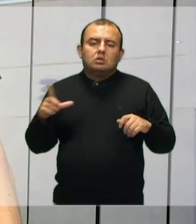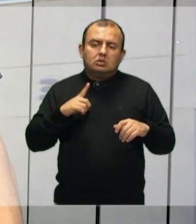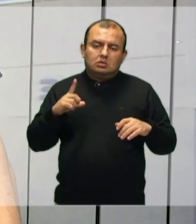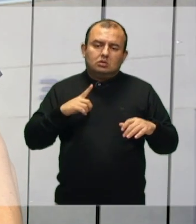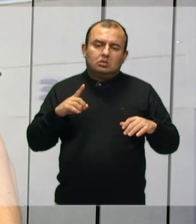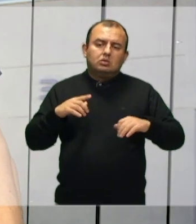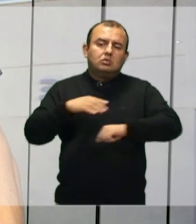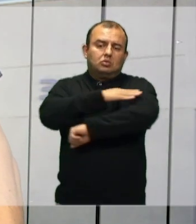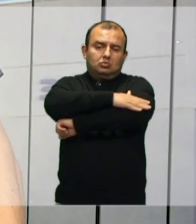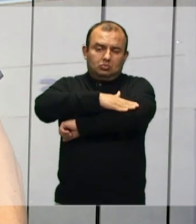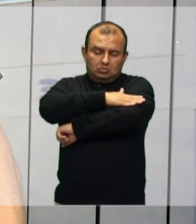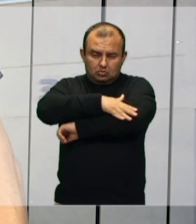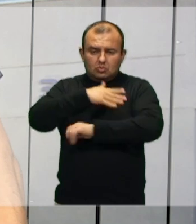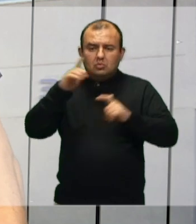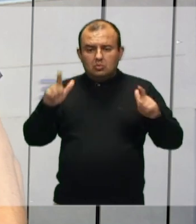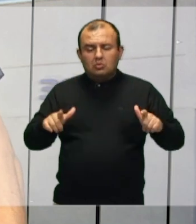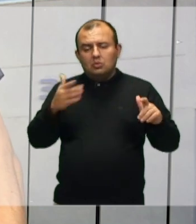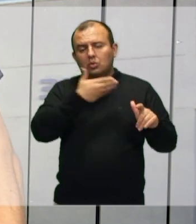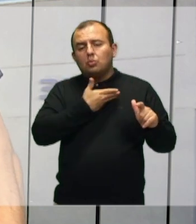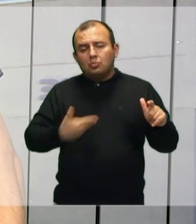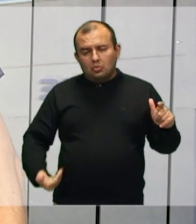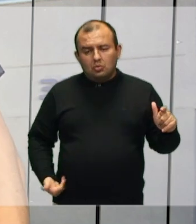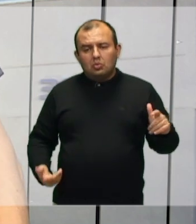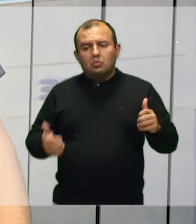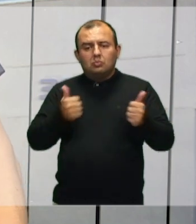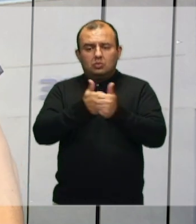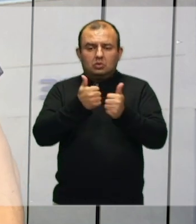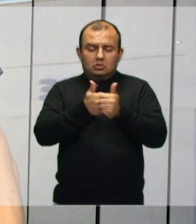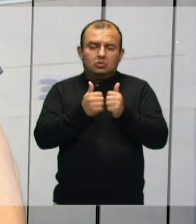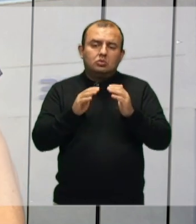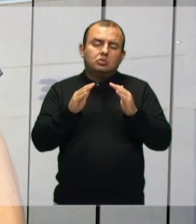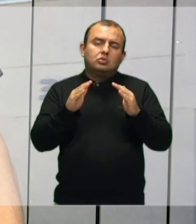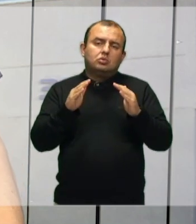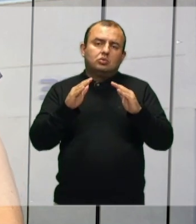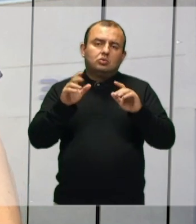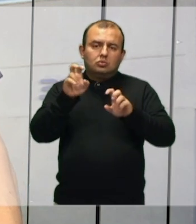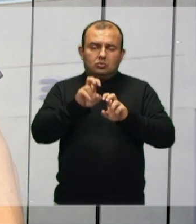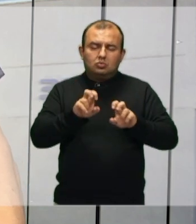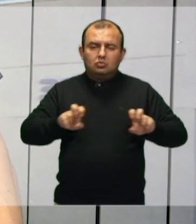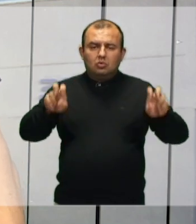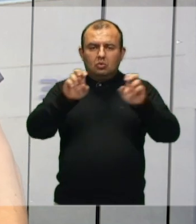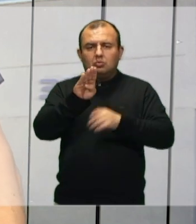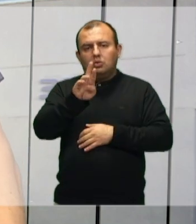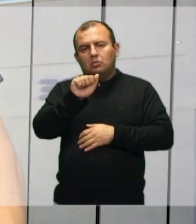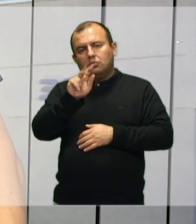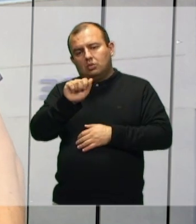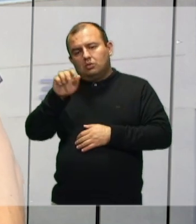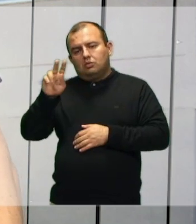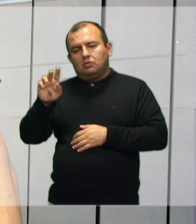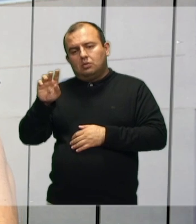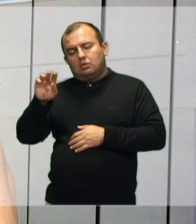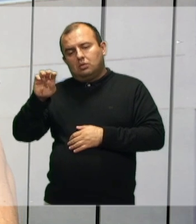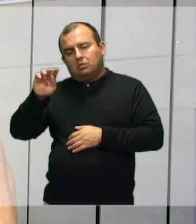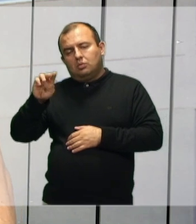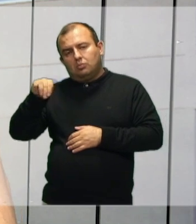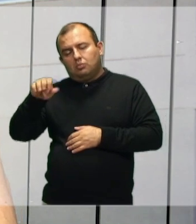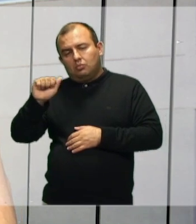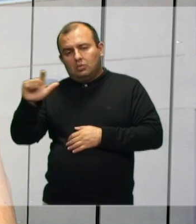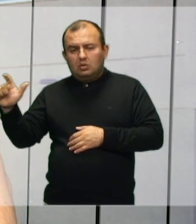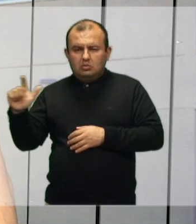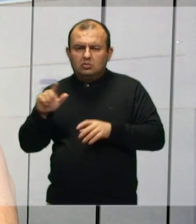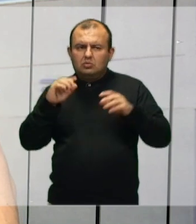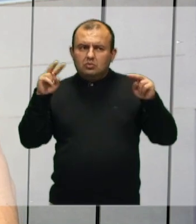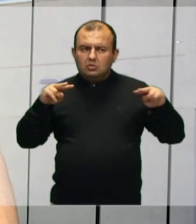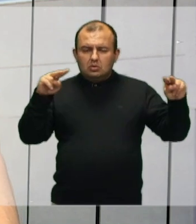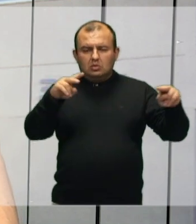bela praça pública, um belo espaço público perto do Brava Mal, que pode ser enxergado de várias formas e que, infelizmente, ele